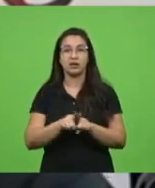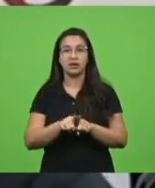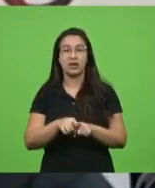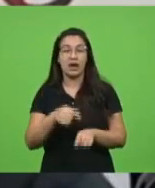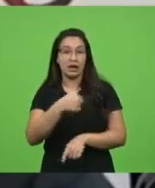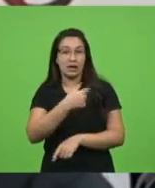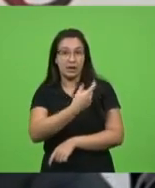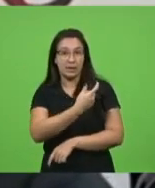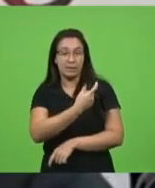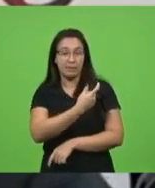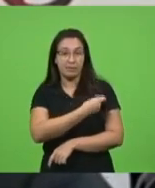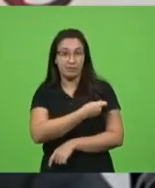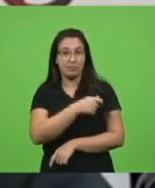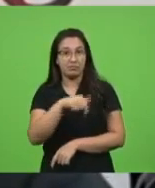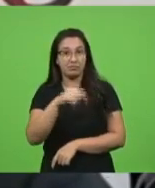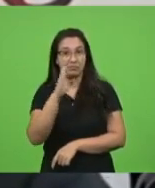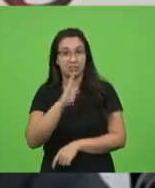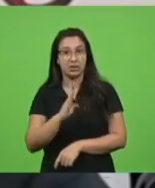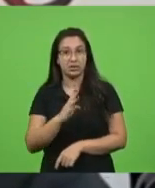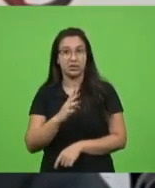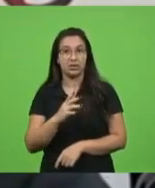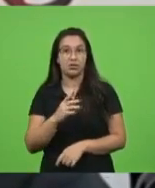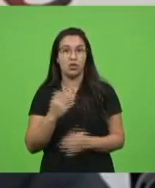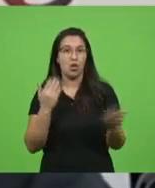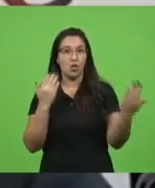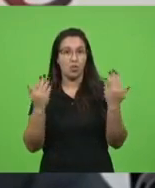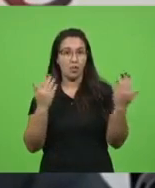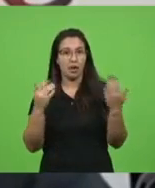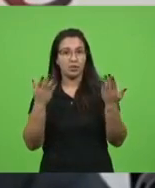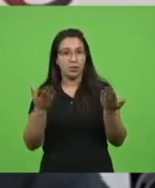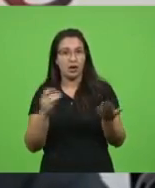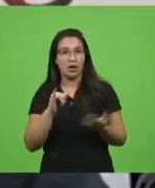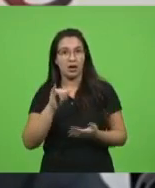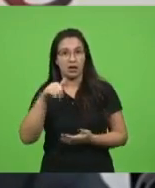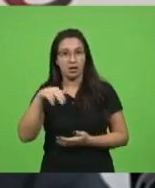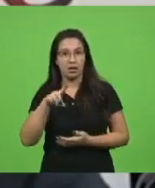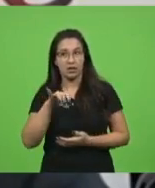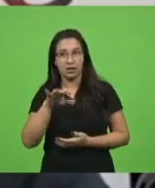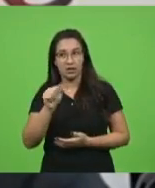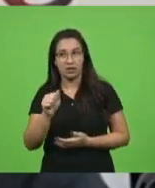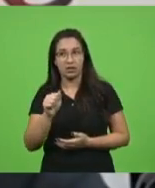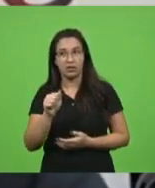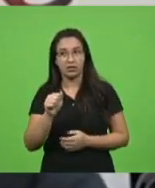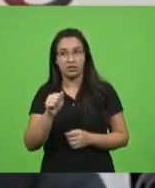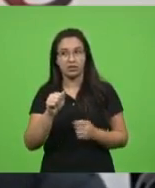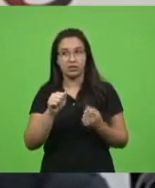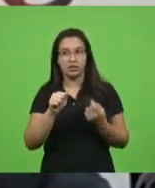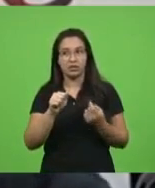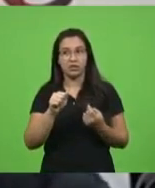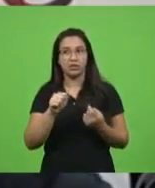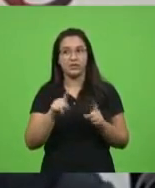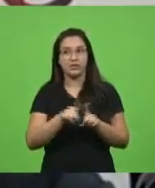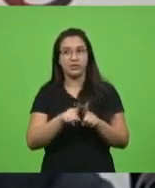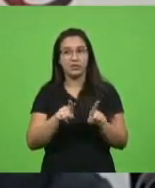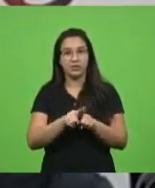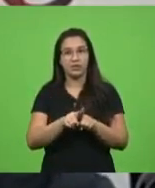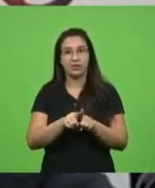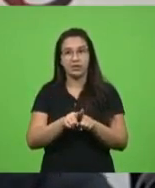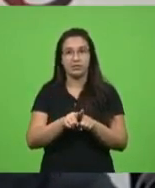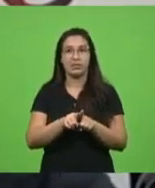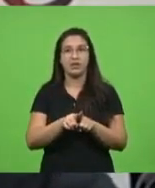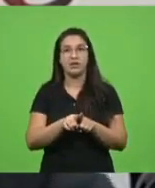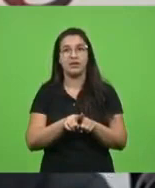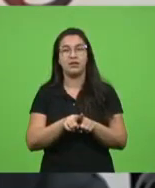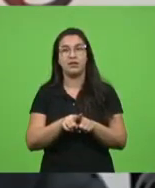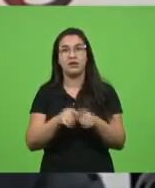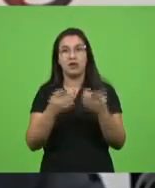eles. Estou falando de Rússia, Índia, China e África do Sul. Brasil a cada 100 mil habitantes foi o que mais vacinou. The New